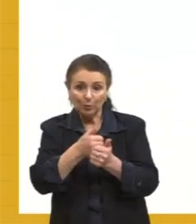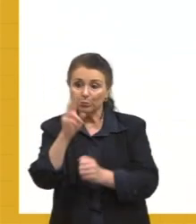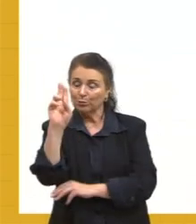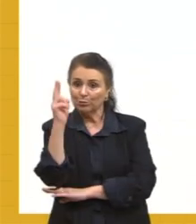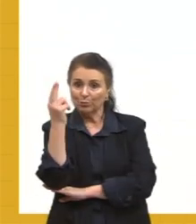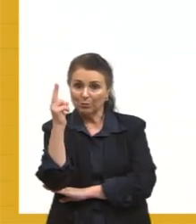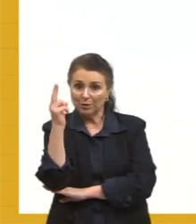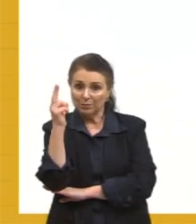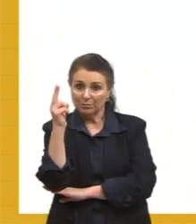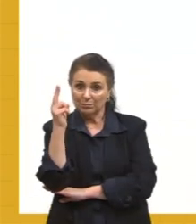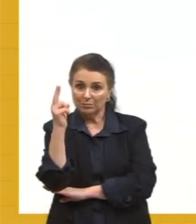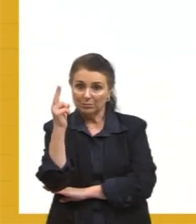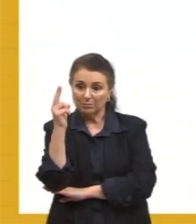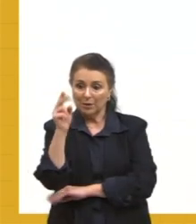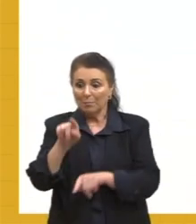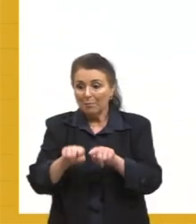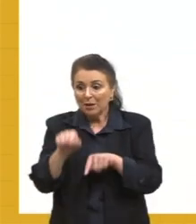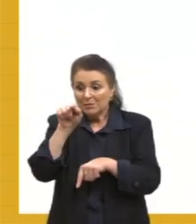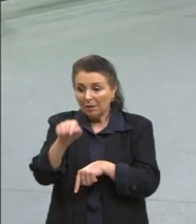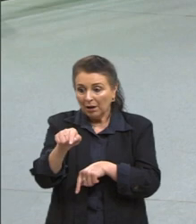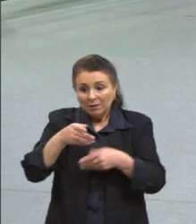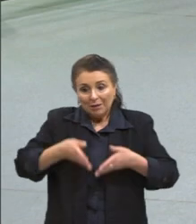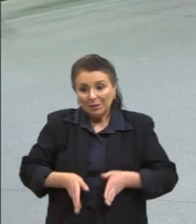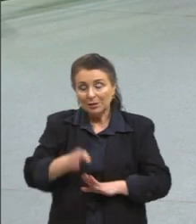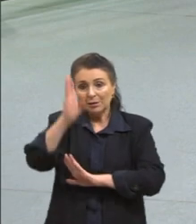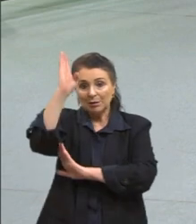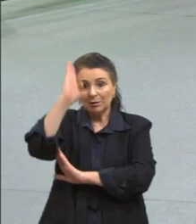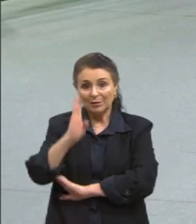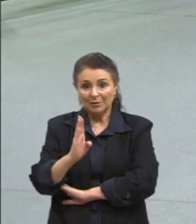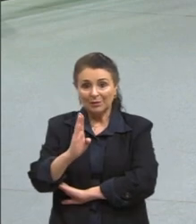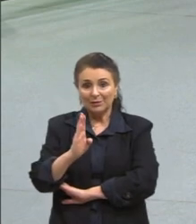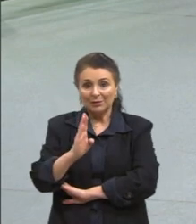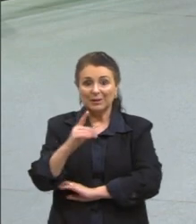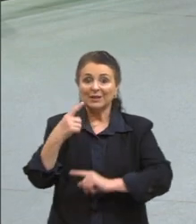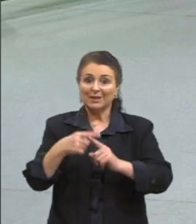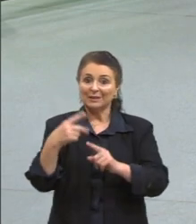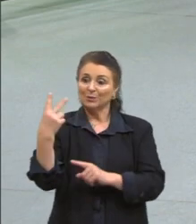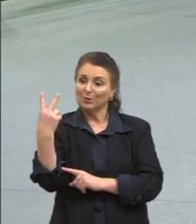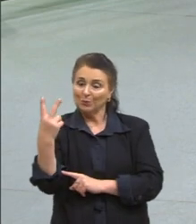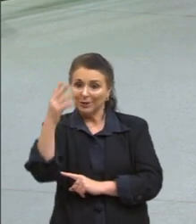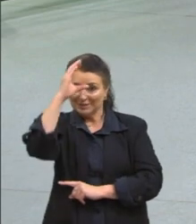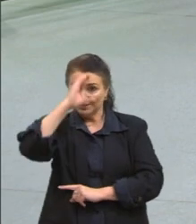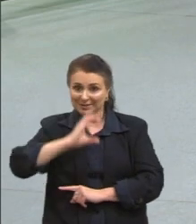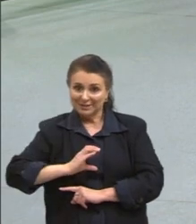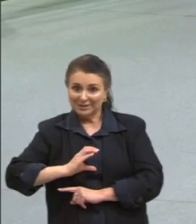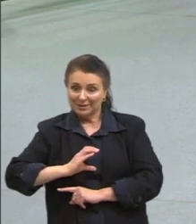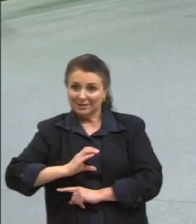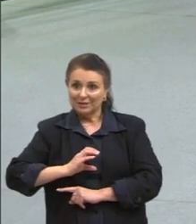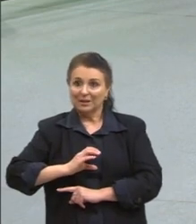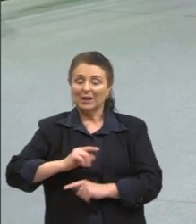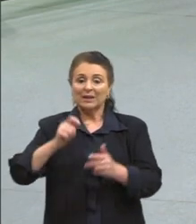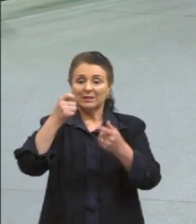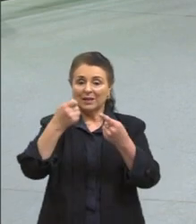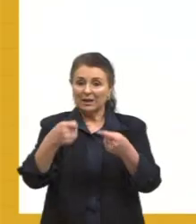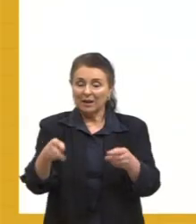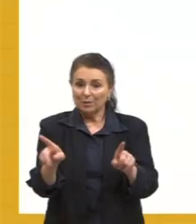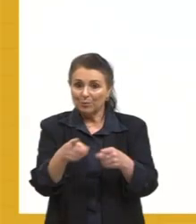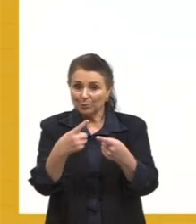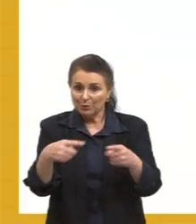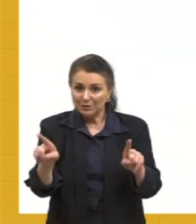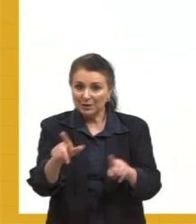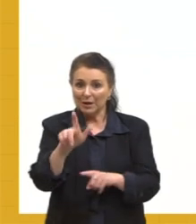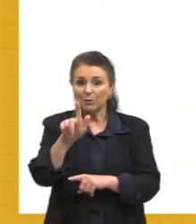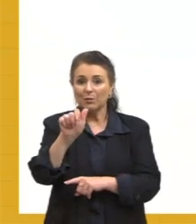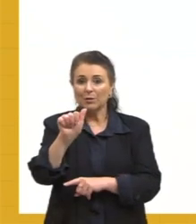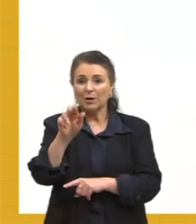e é brasileiro. Por quê? Porque ele é um doble chapa. Então, ó, esse trecho é da música do gaúcho da fronteira.